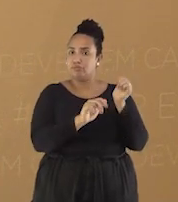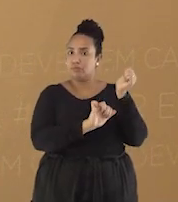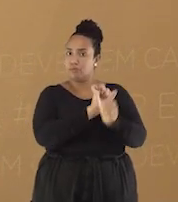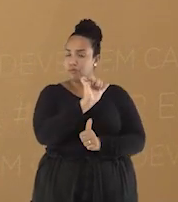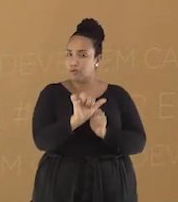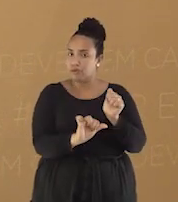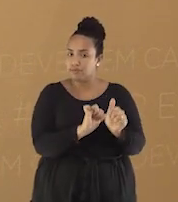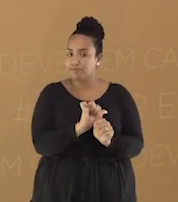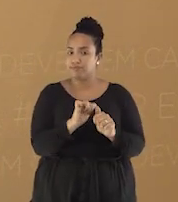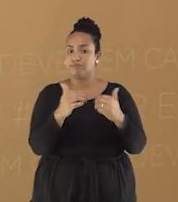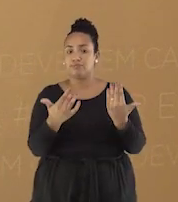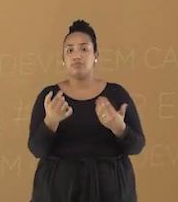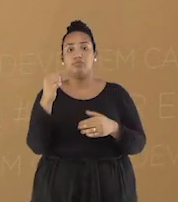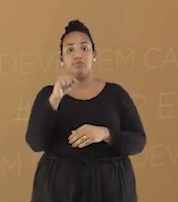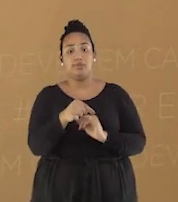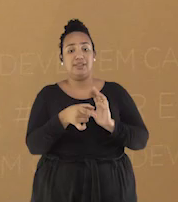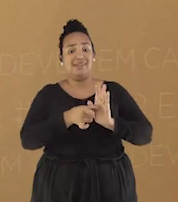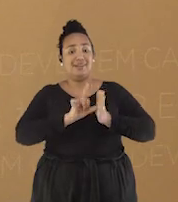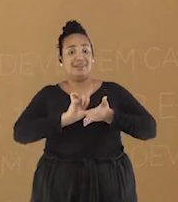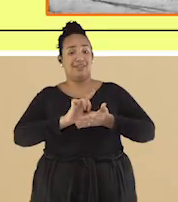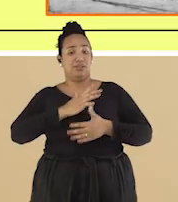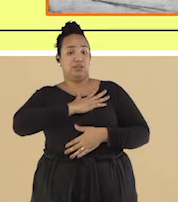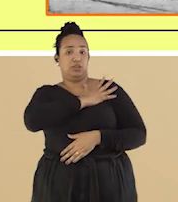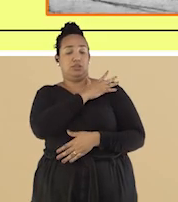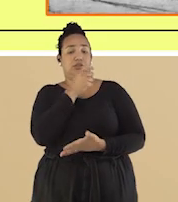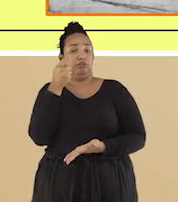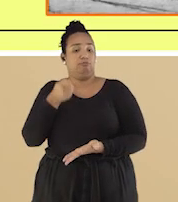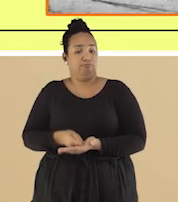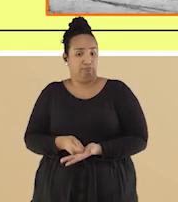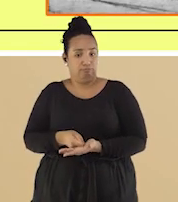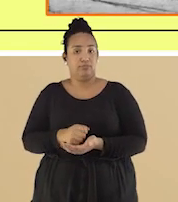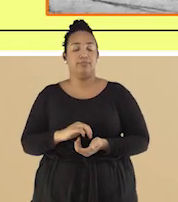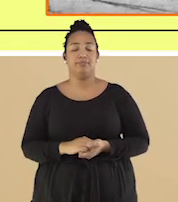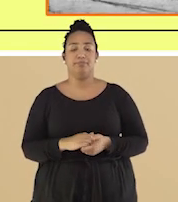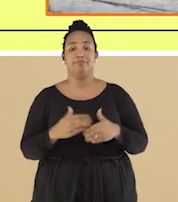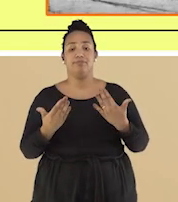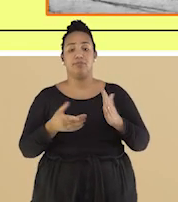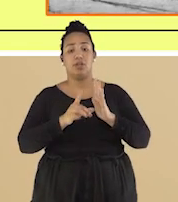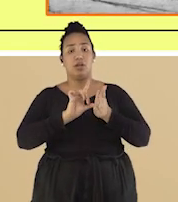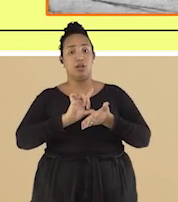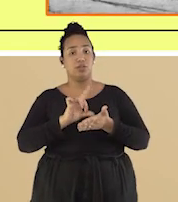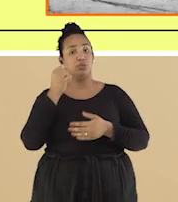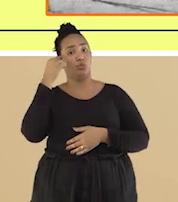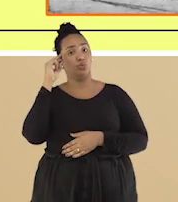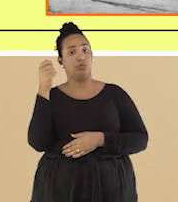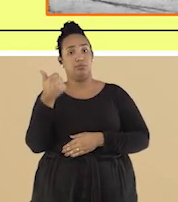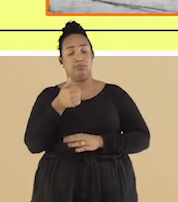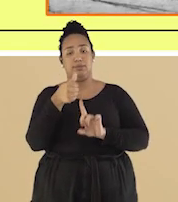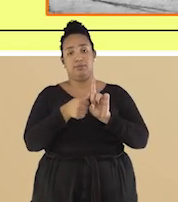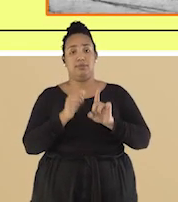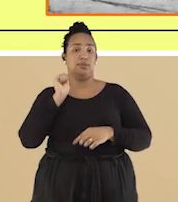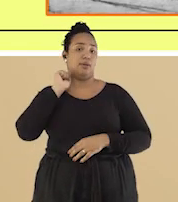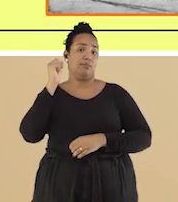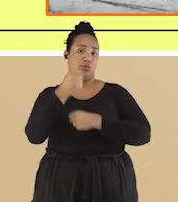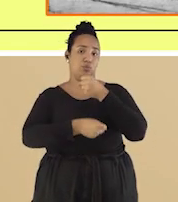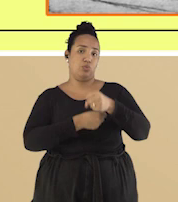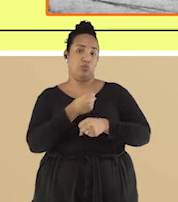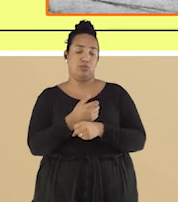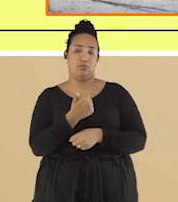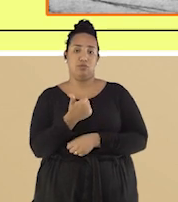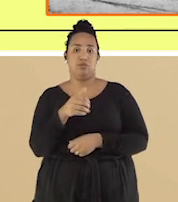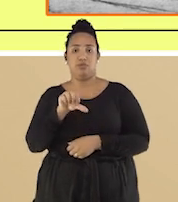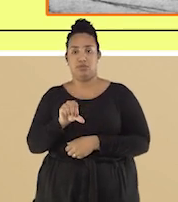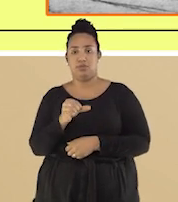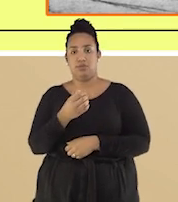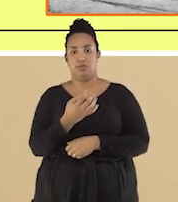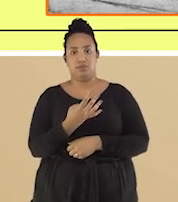que antecederam o regime civil militar. A situação antes do dia 1º de abril de 1964, data do